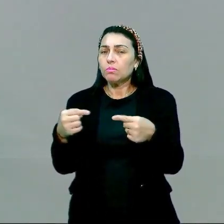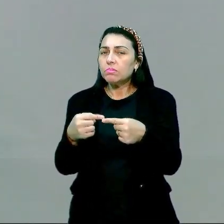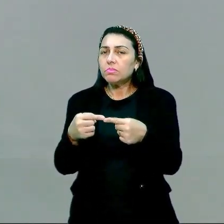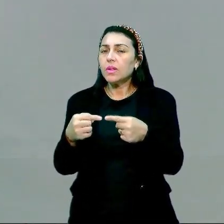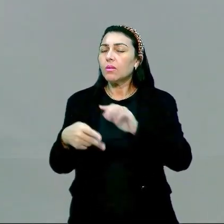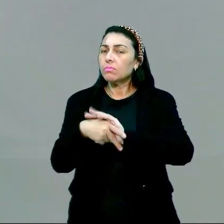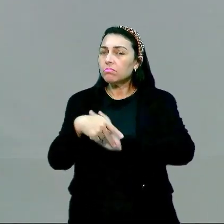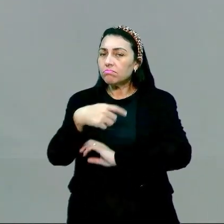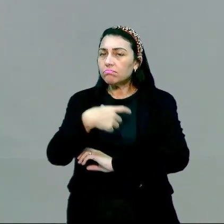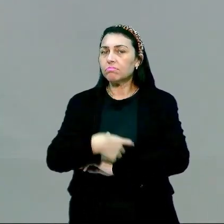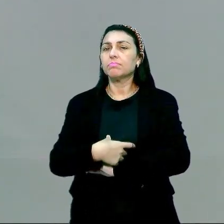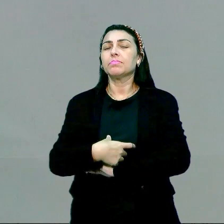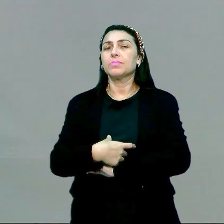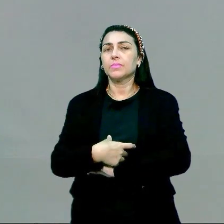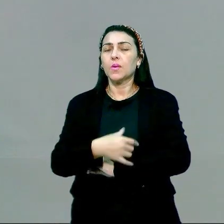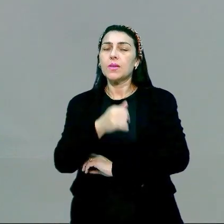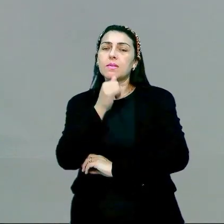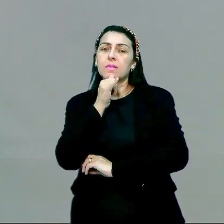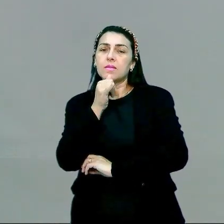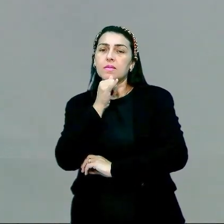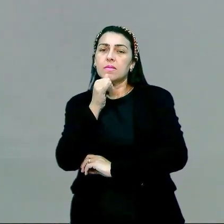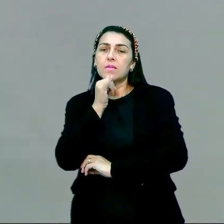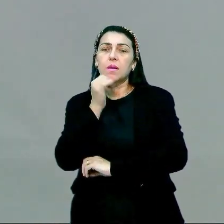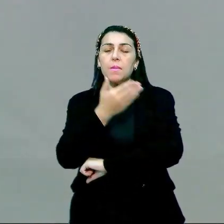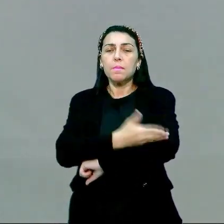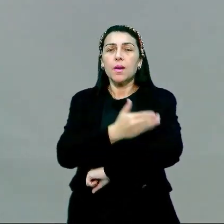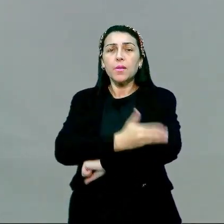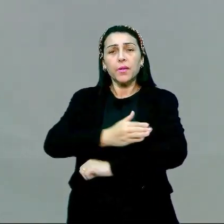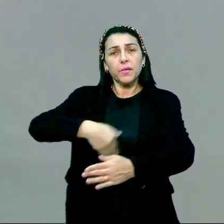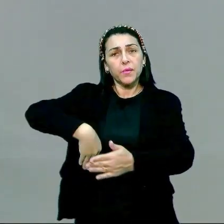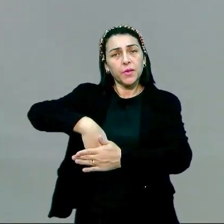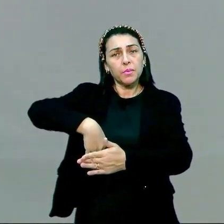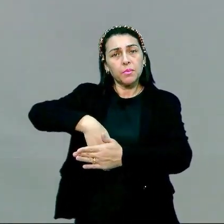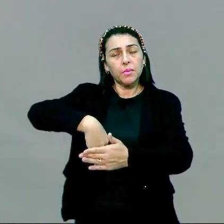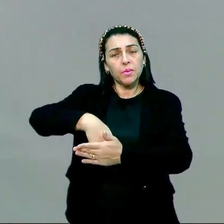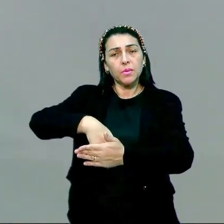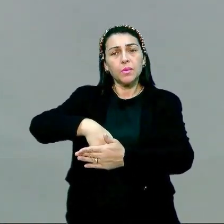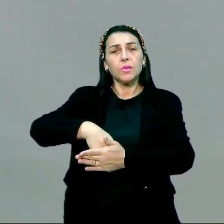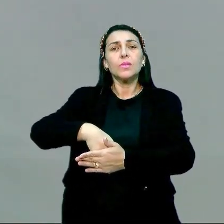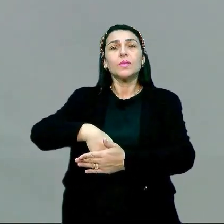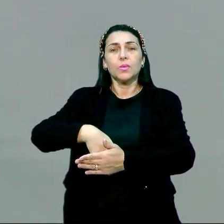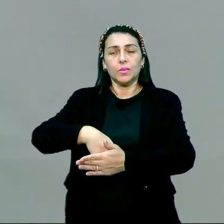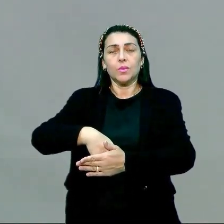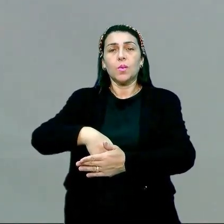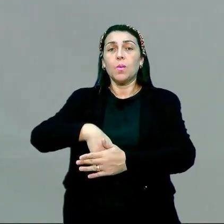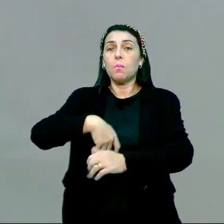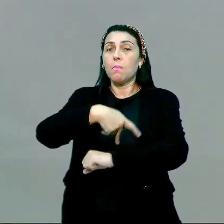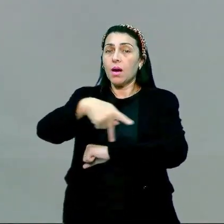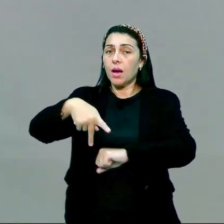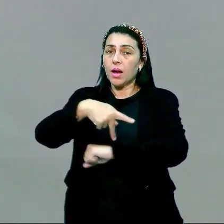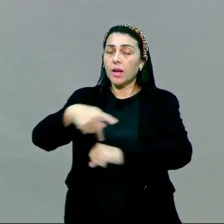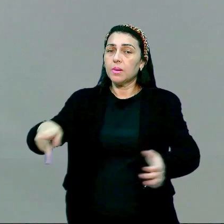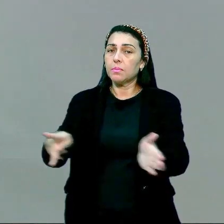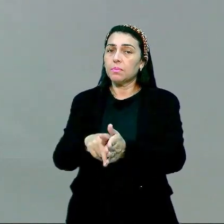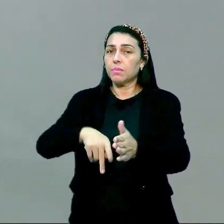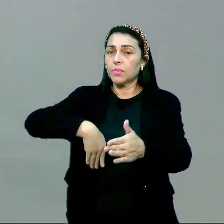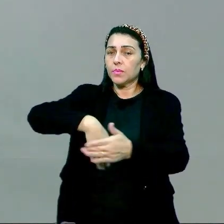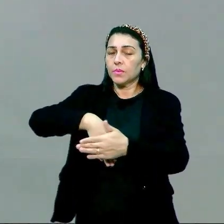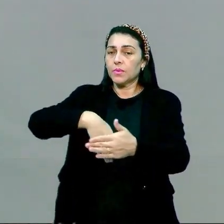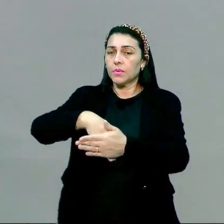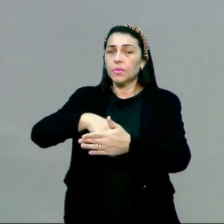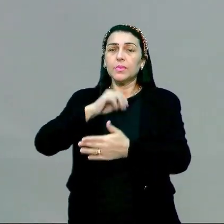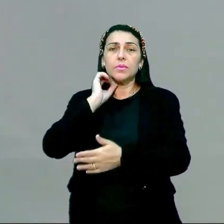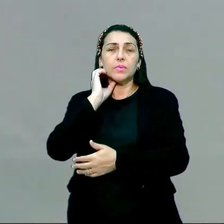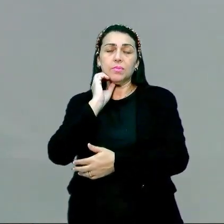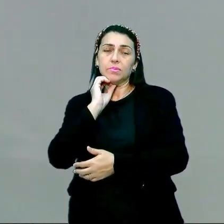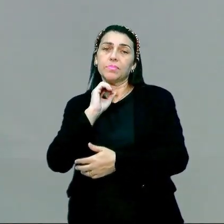né? Eu cito sempre como exemplo, por exemplo, a prática esportiva do futebol, né? Nós somos considerados aí o país do futebol, né? Se bem que há muito